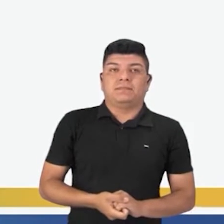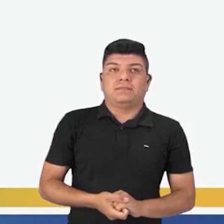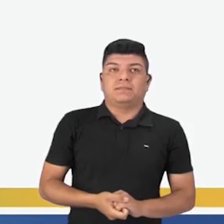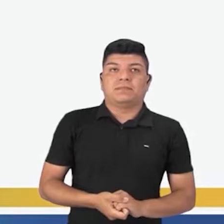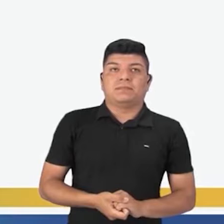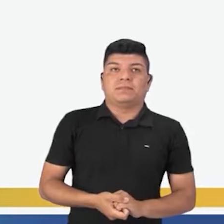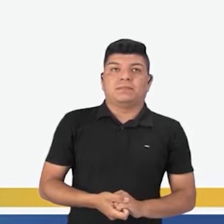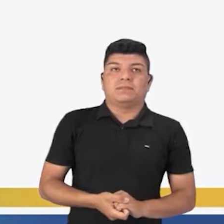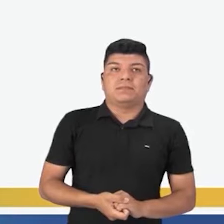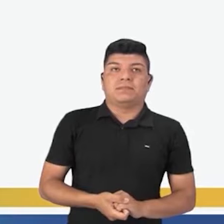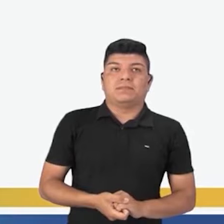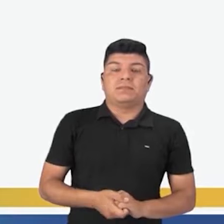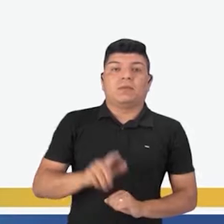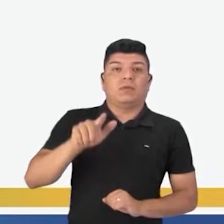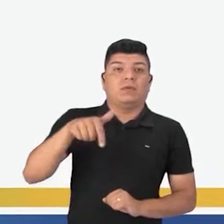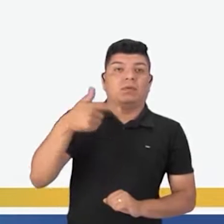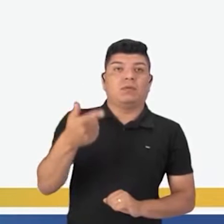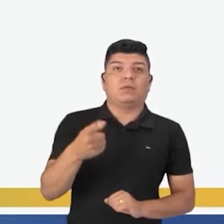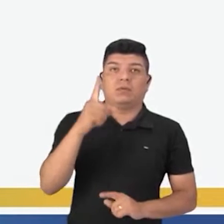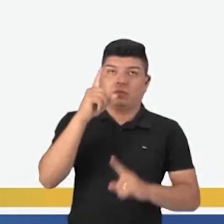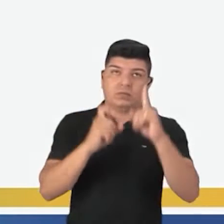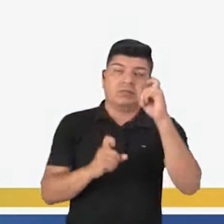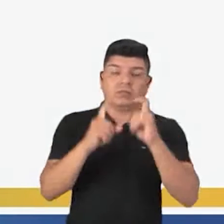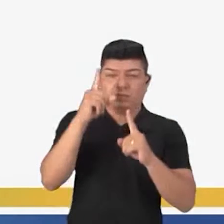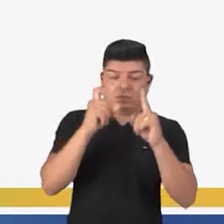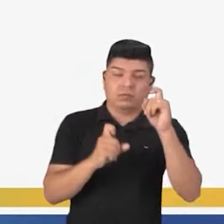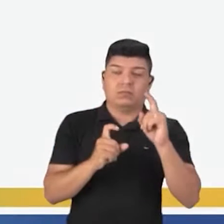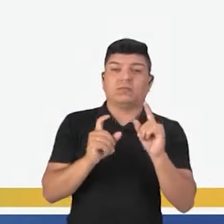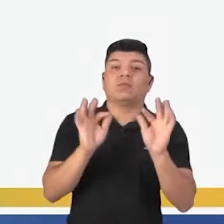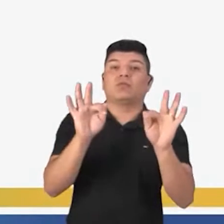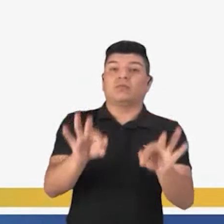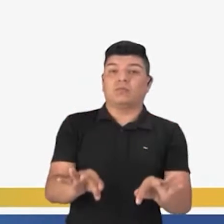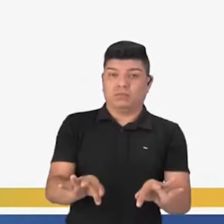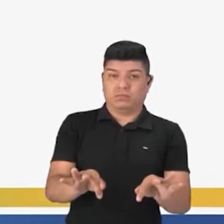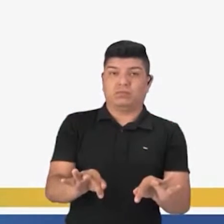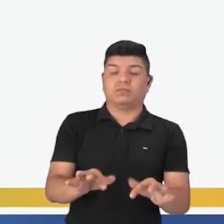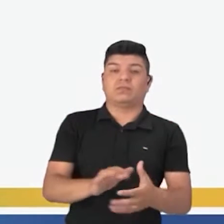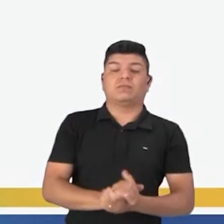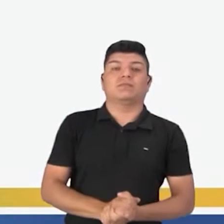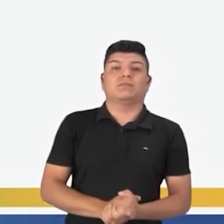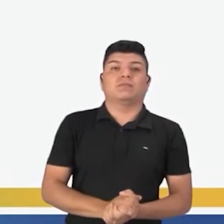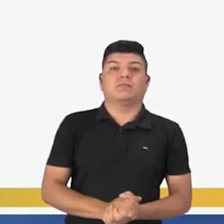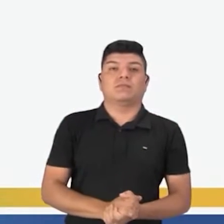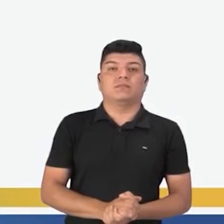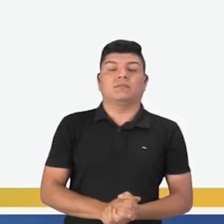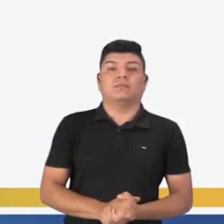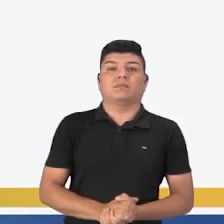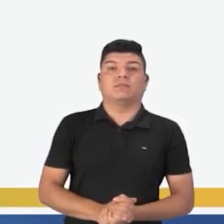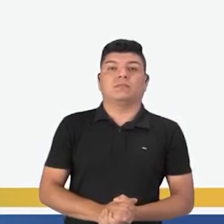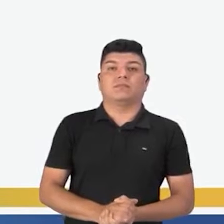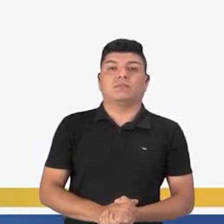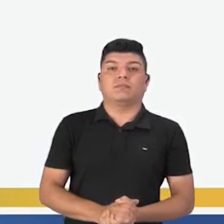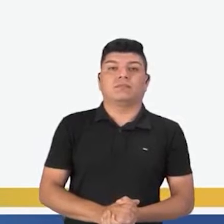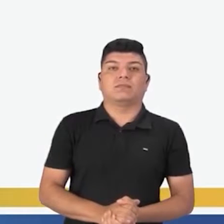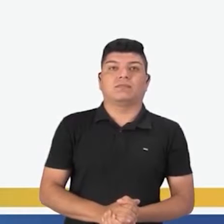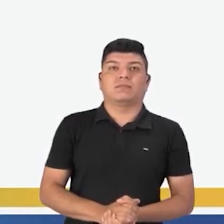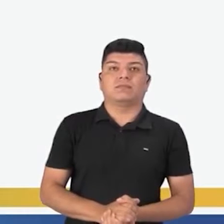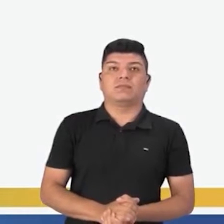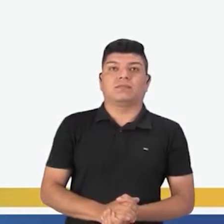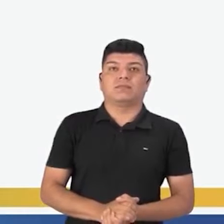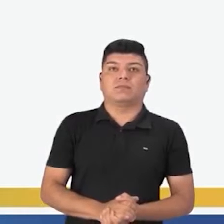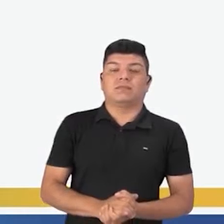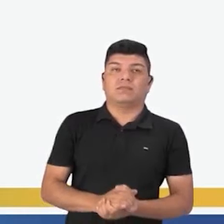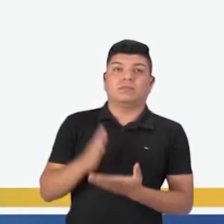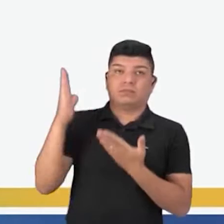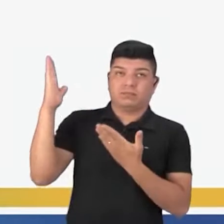Vamos ao nosso próximo operador. Chamamos de operadores de conclusão. São